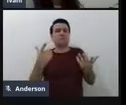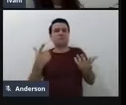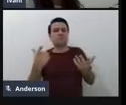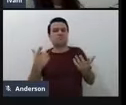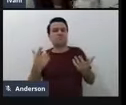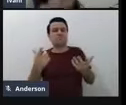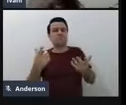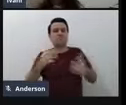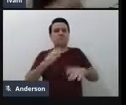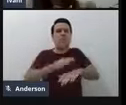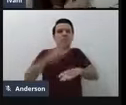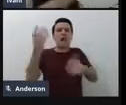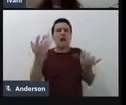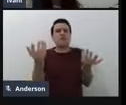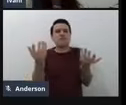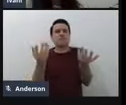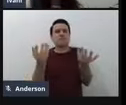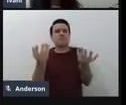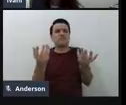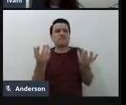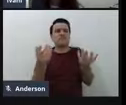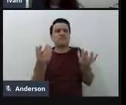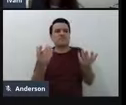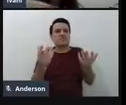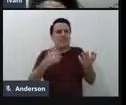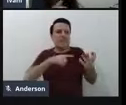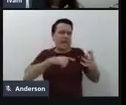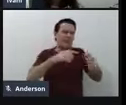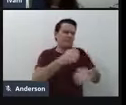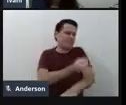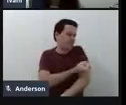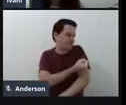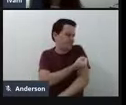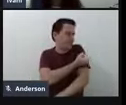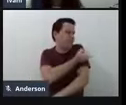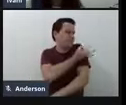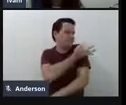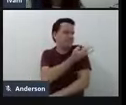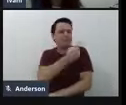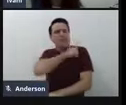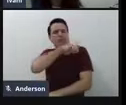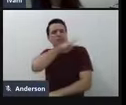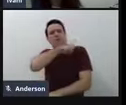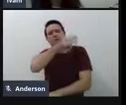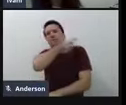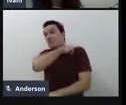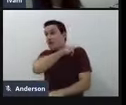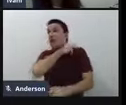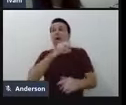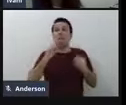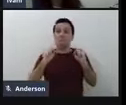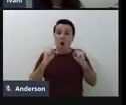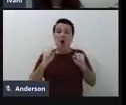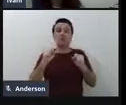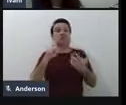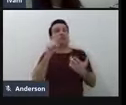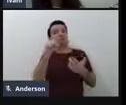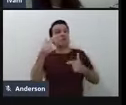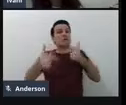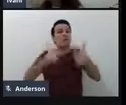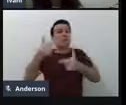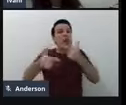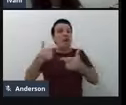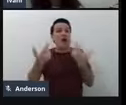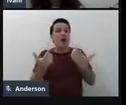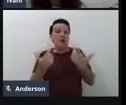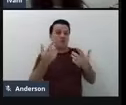mais de ensino que perpassa todos os níveis de educação escolar, você trabalha, você pode vir a trabalhar desde realmente a